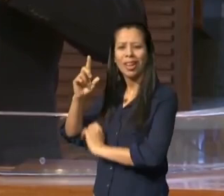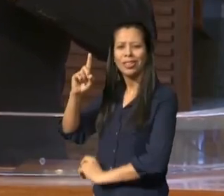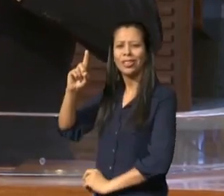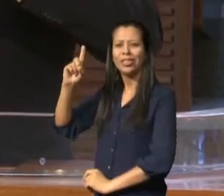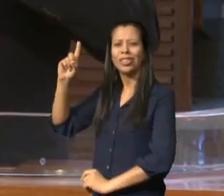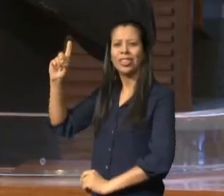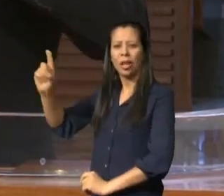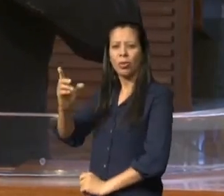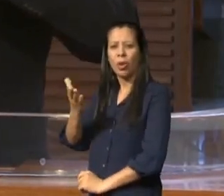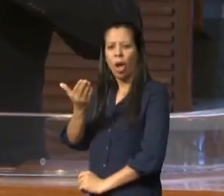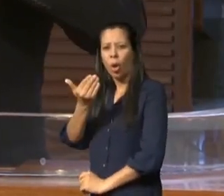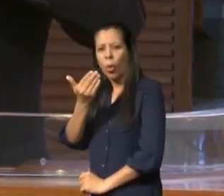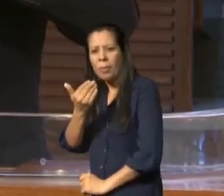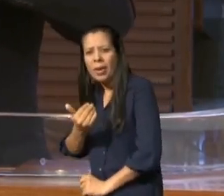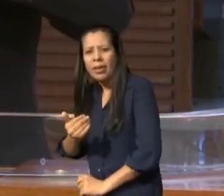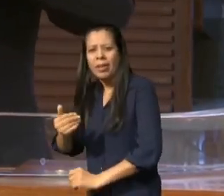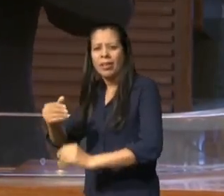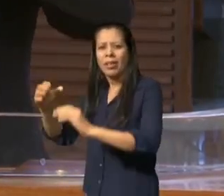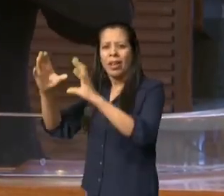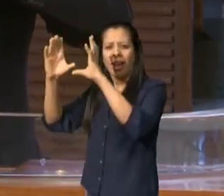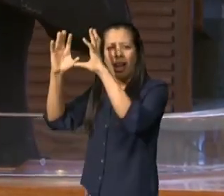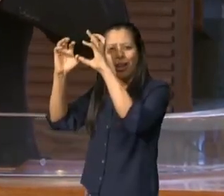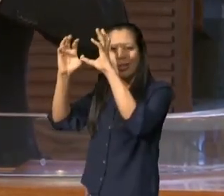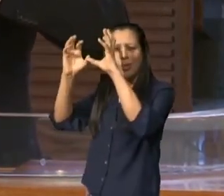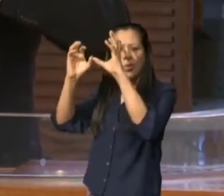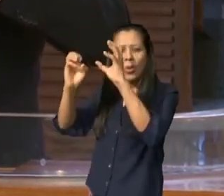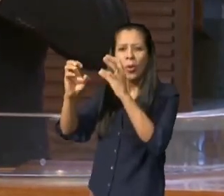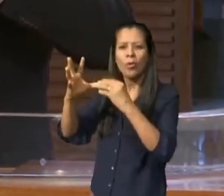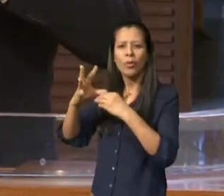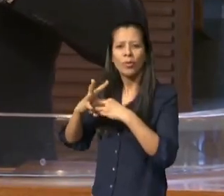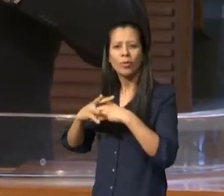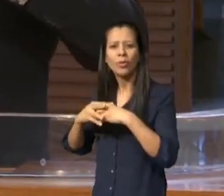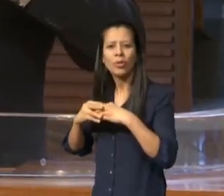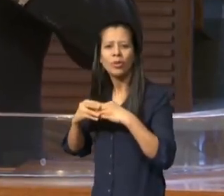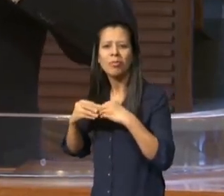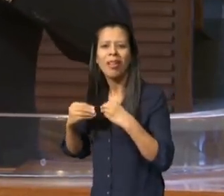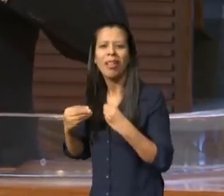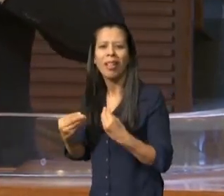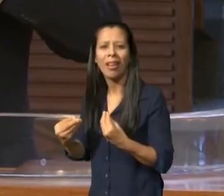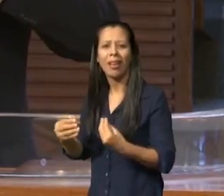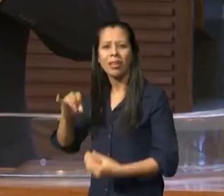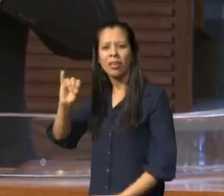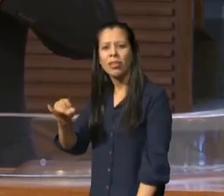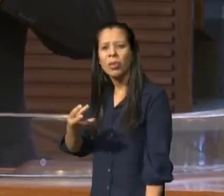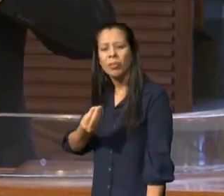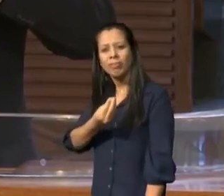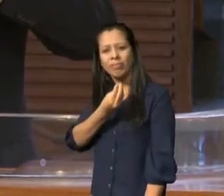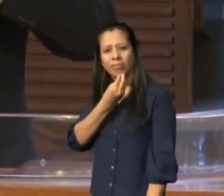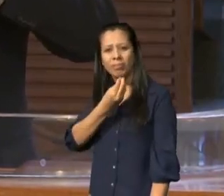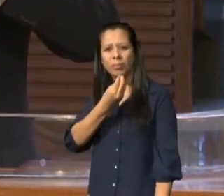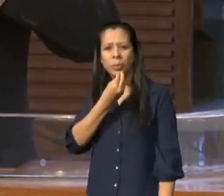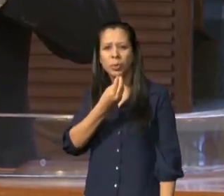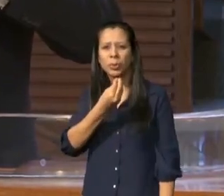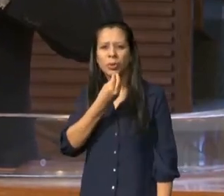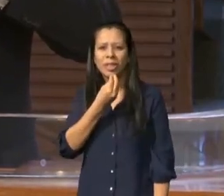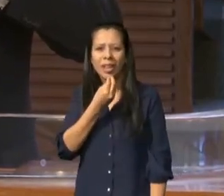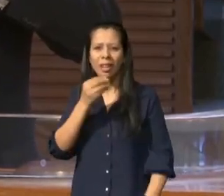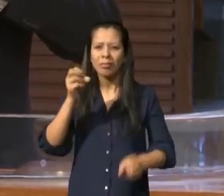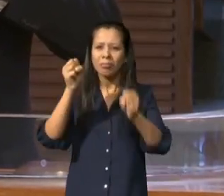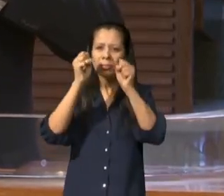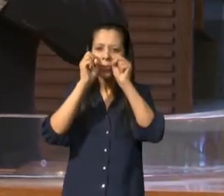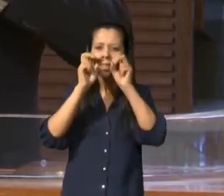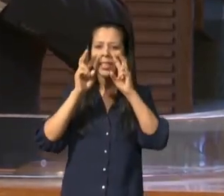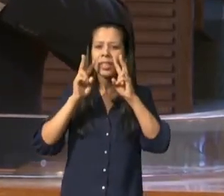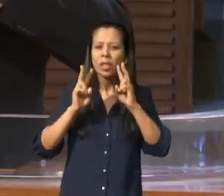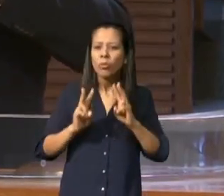a cada milagre que Deus opera em nossa vida a cada oportunidade que nós temos de testemunhar